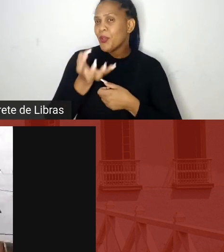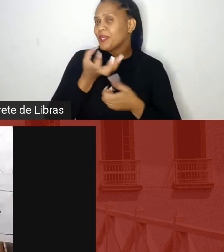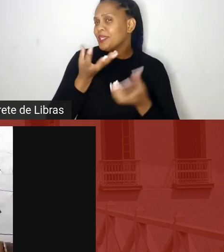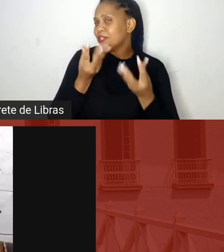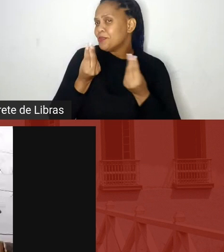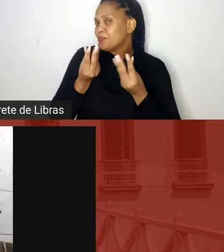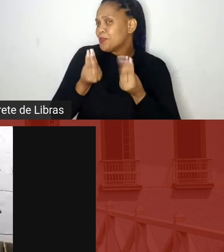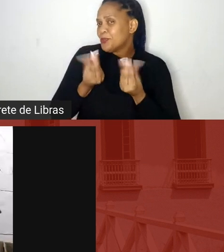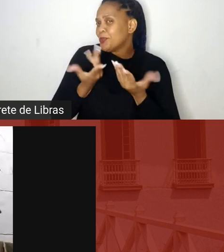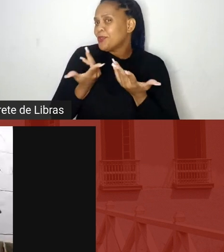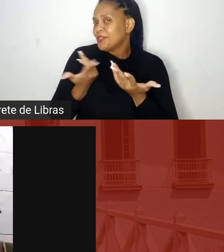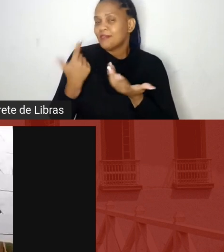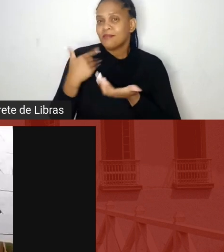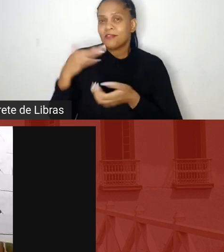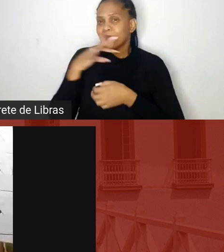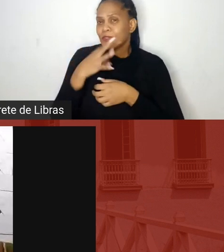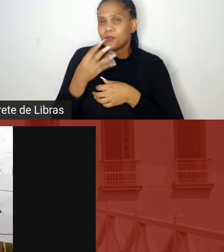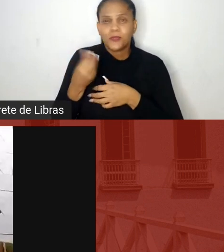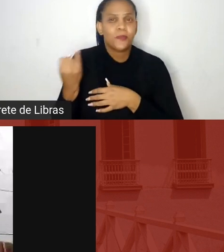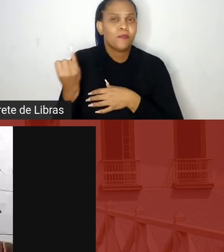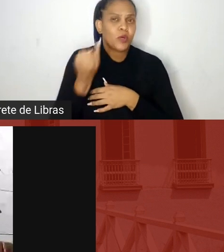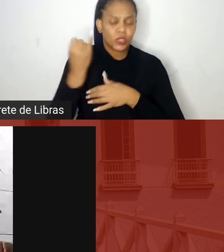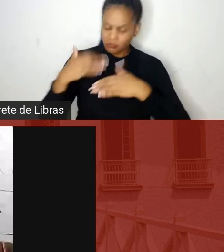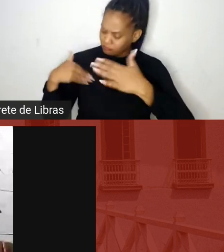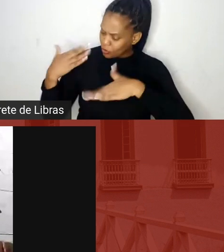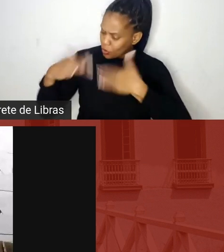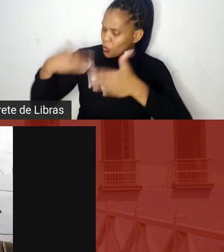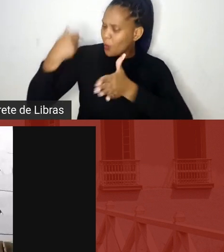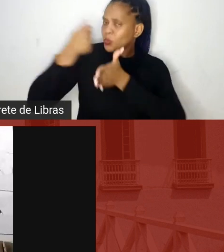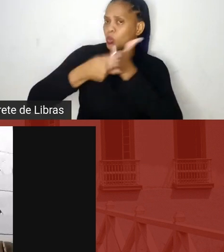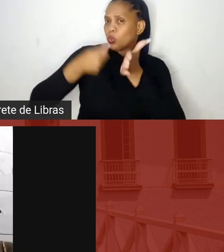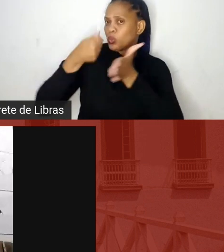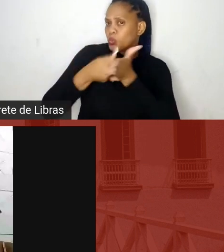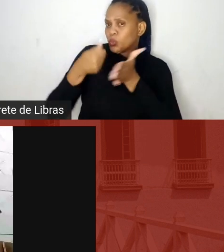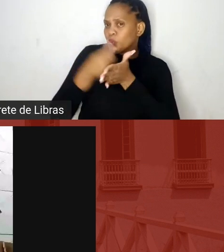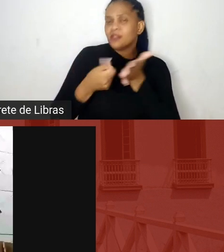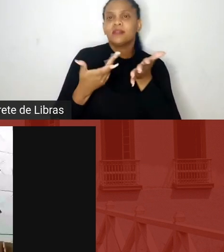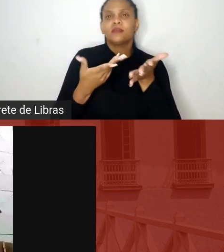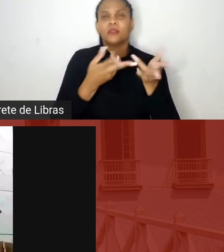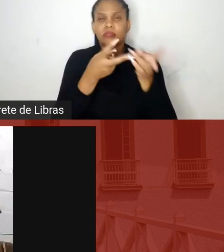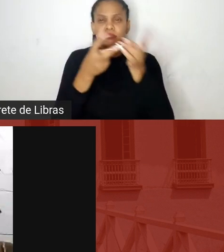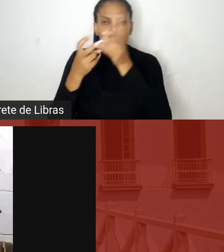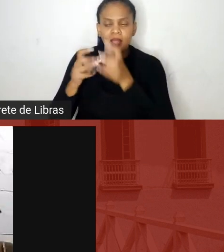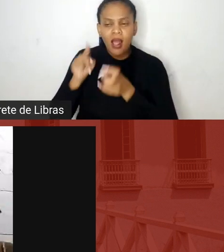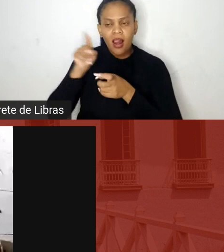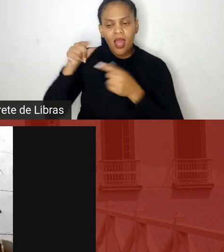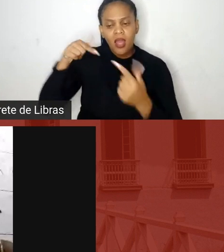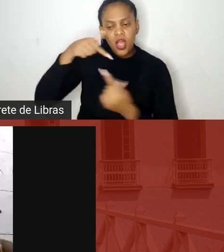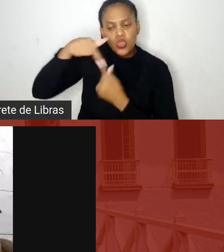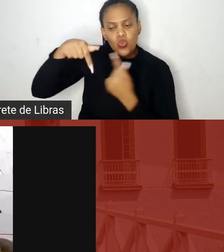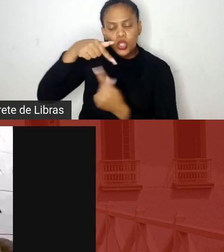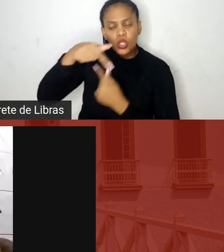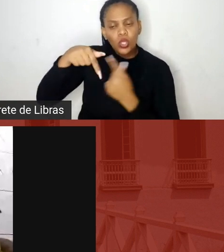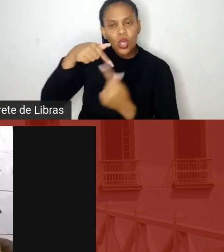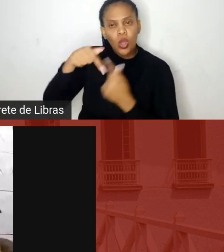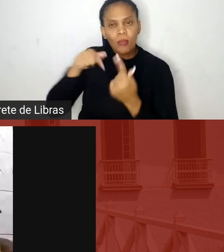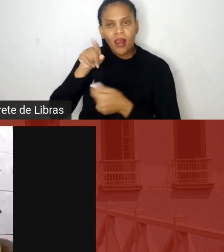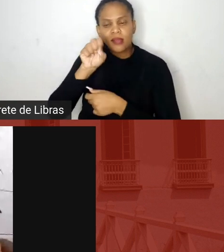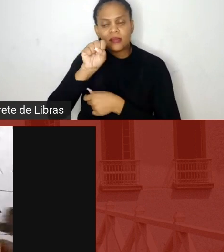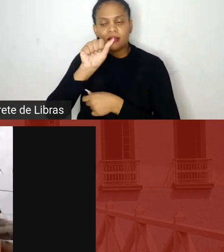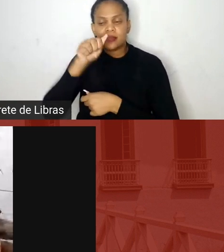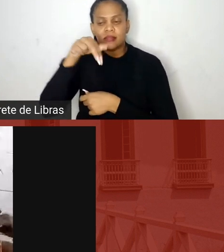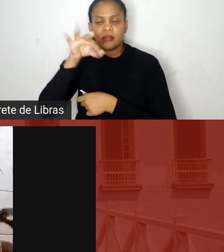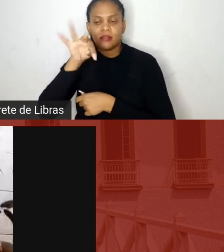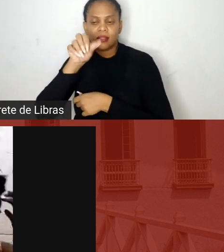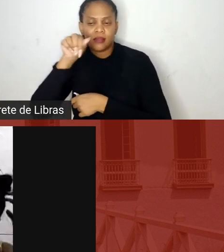gente considera muito importante todo o processo de luta que foi para o reconhecimento do quilômetro de Alto Santana, né? Queria que você contasse um pouquinho como é que foi essa luta,